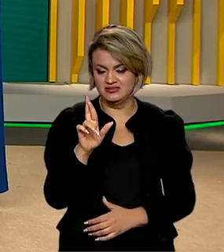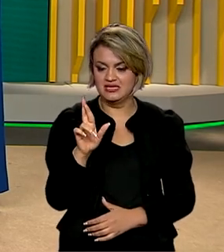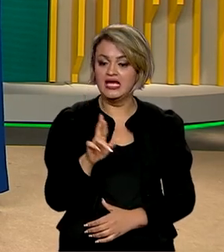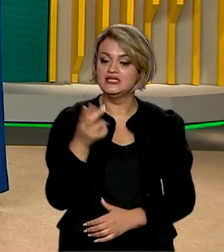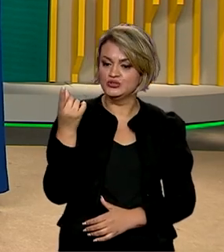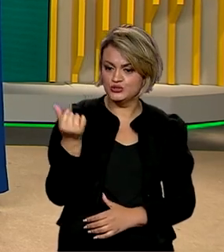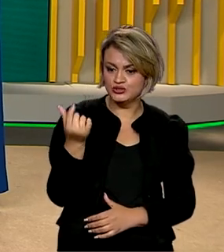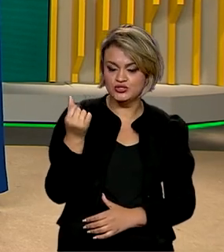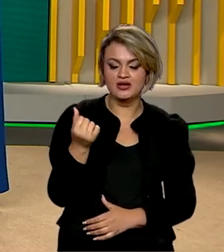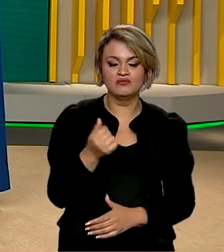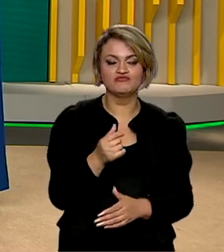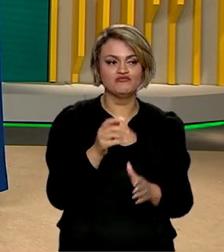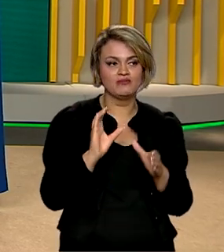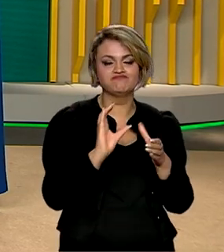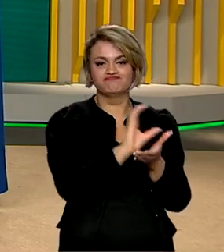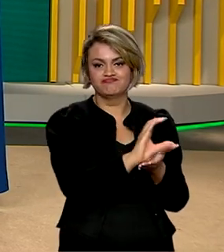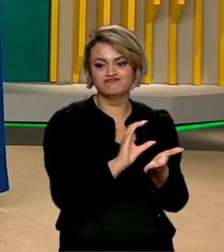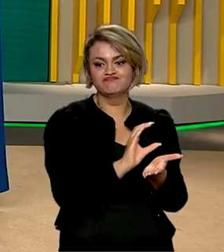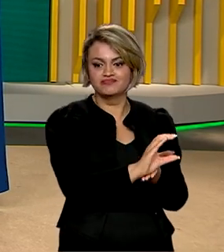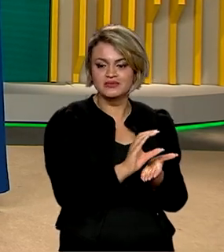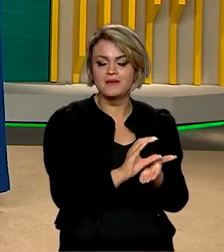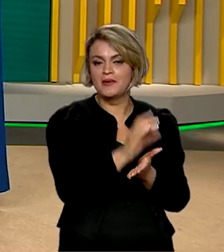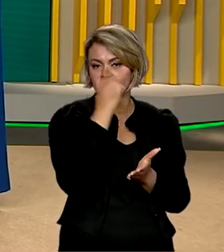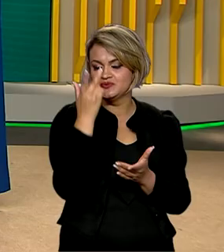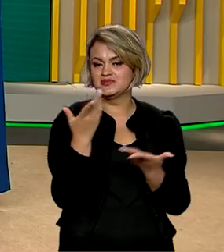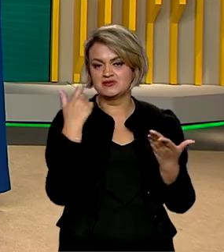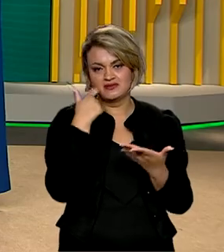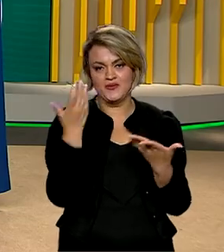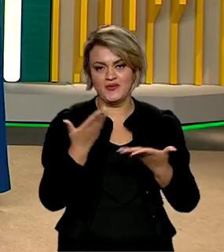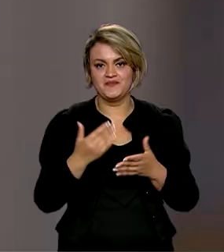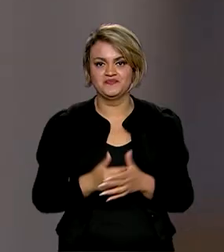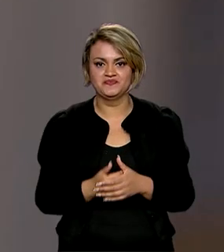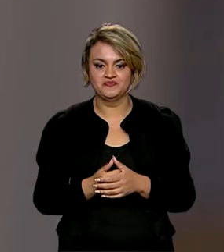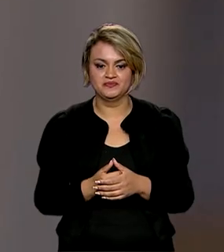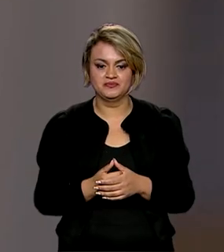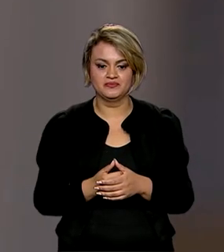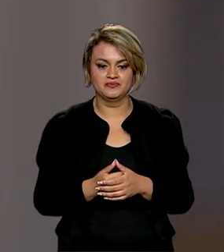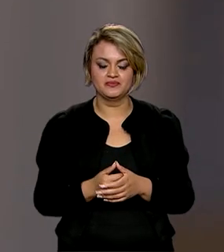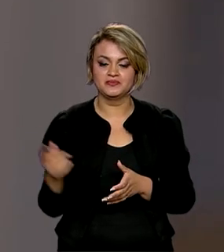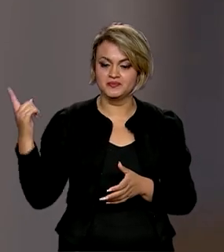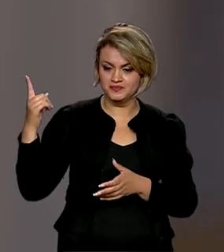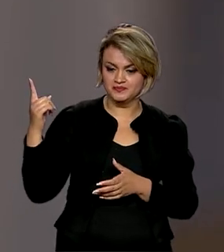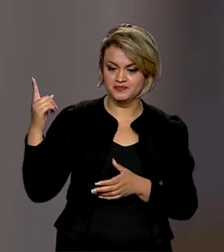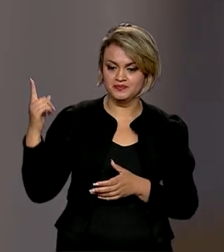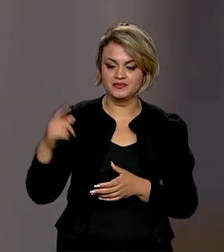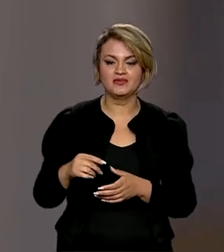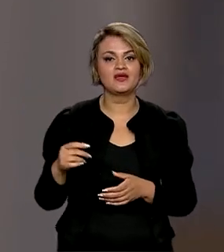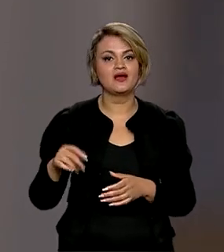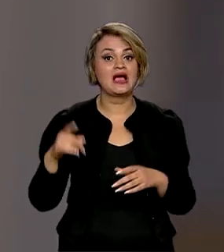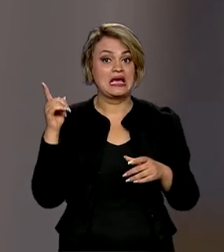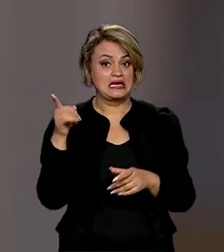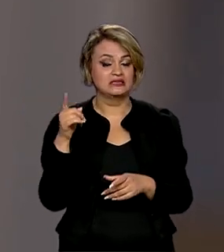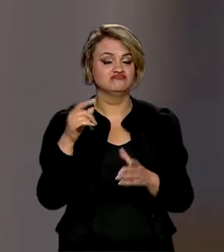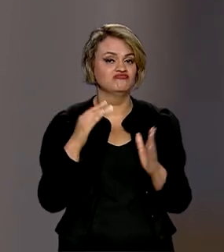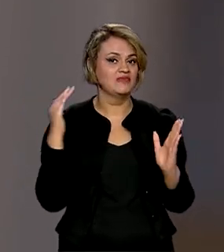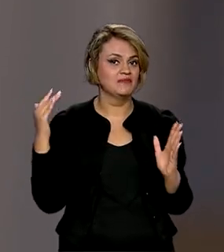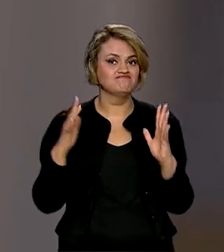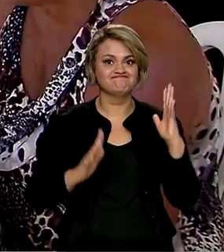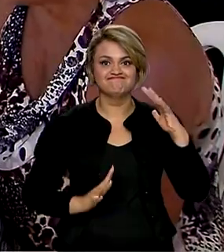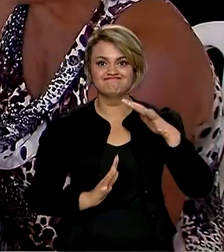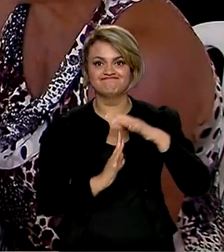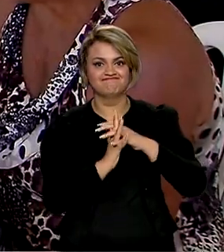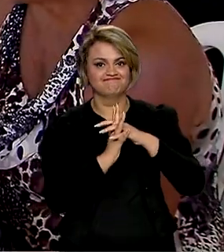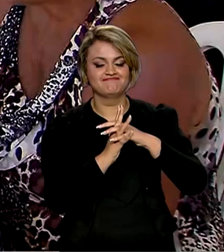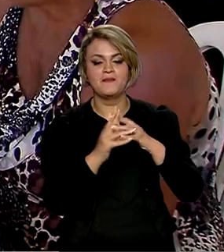começou a ser creditado para os beneficiários nesta sexta-feira. O programa Bolsa Família vai ultrapassar agora